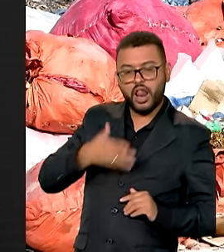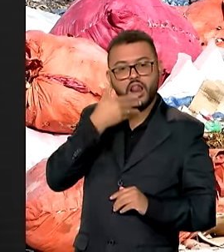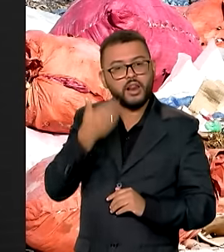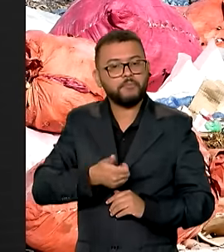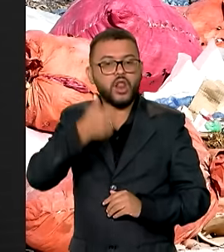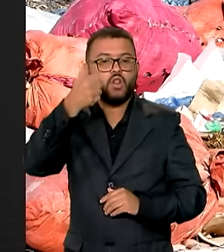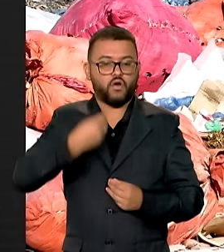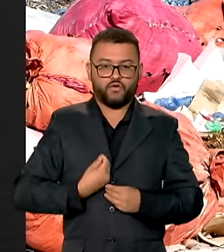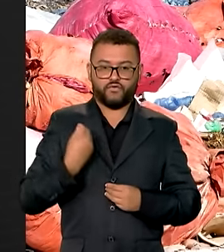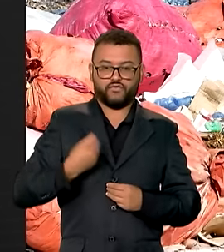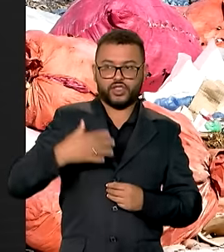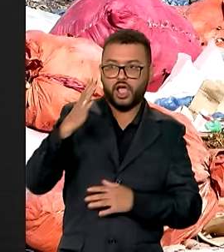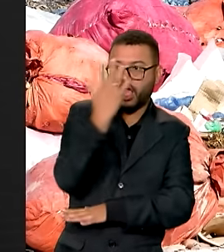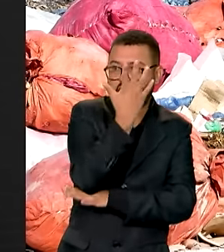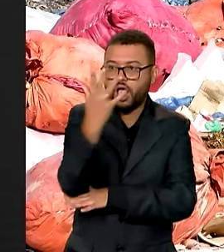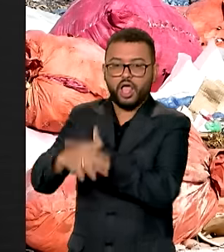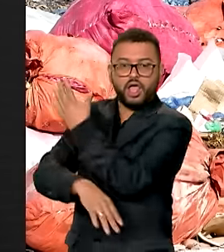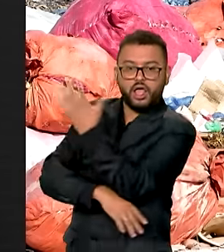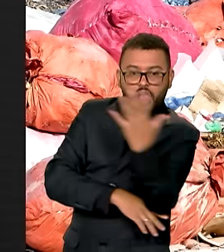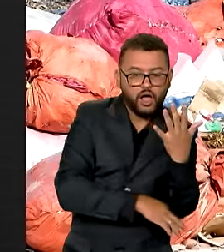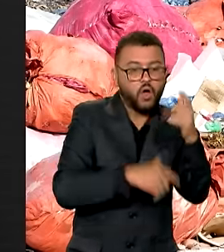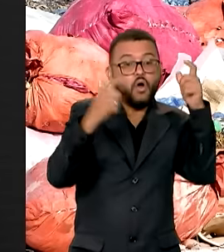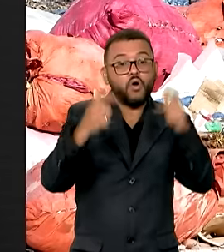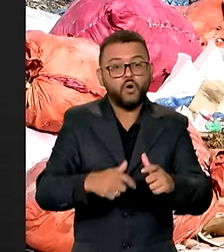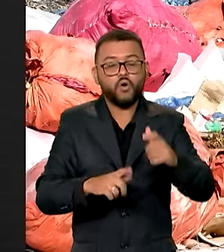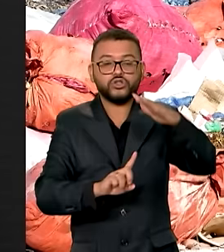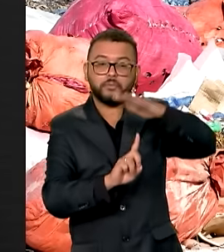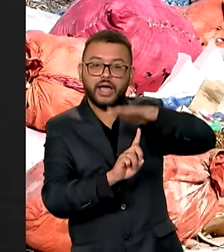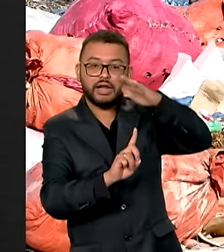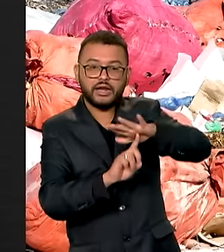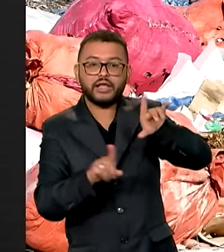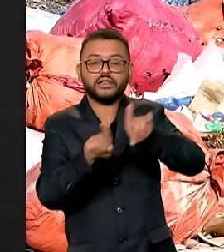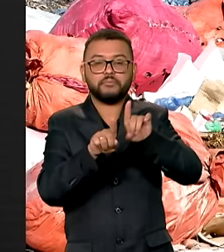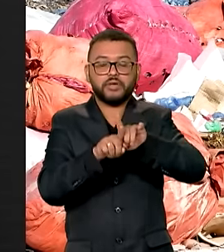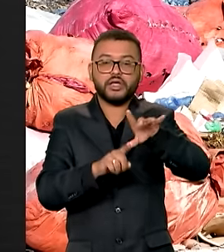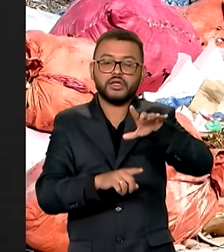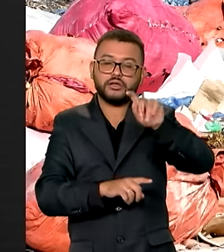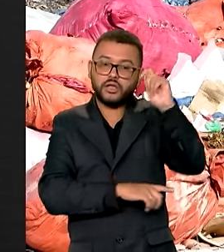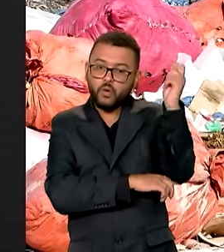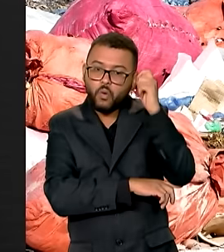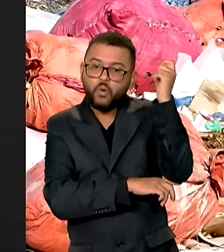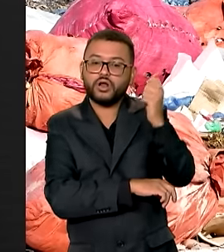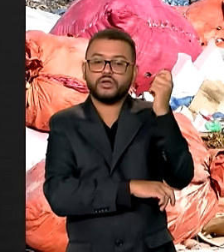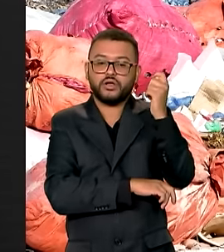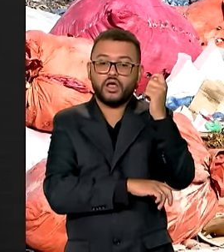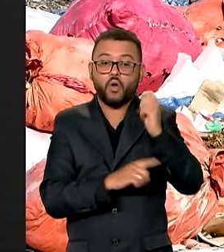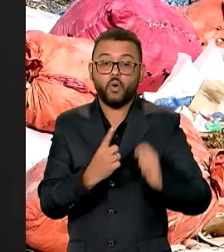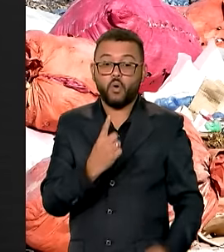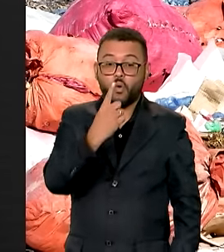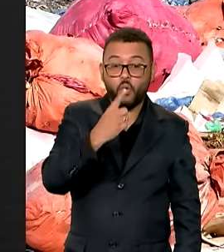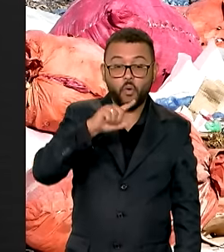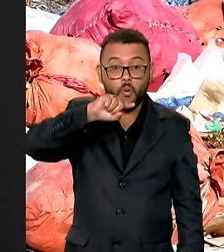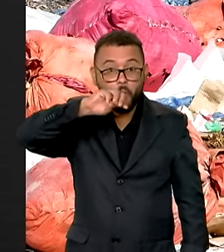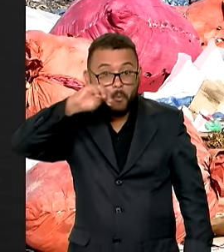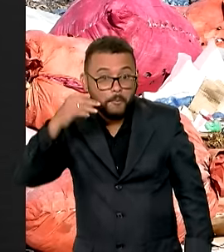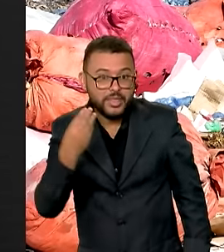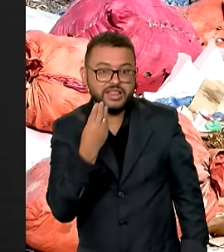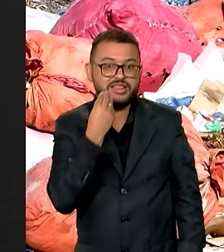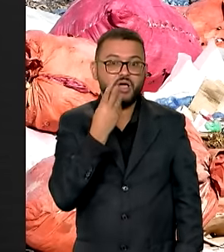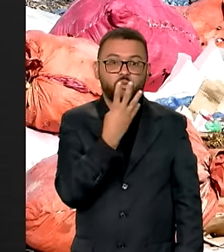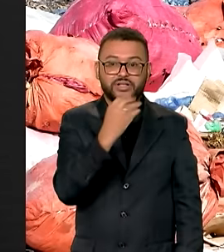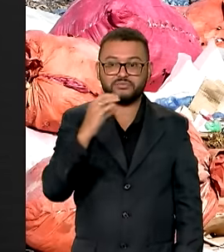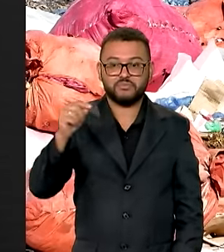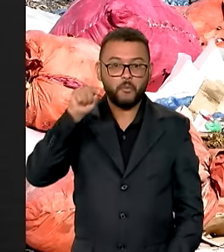melhoria da qualidade ambiental em municípios do Paraná e do Mato Grosso do Sul. Mais de 1 milhão e 400 mil pessoas